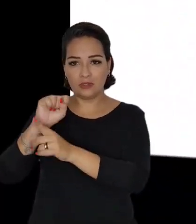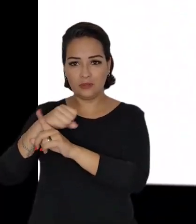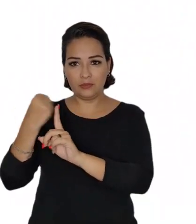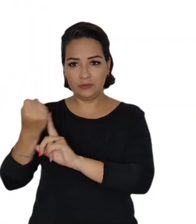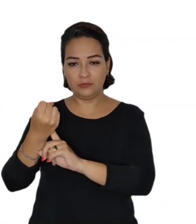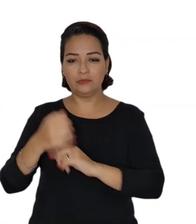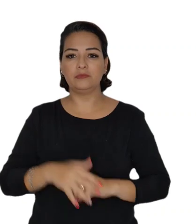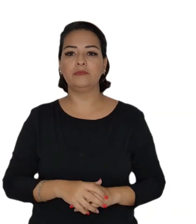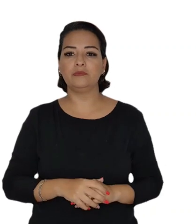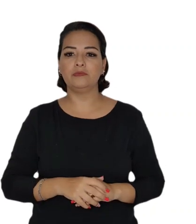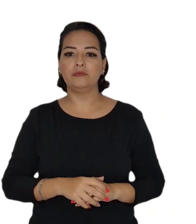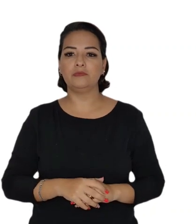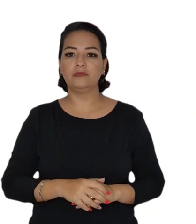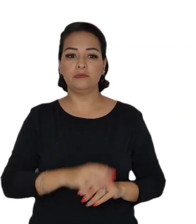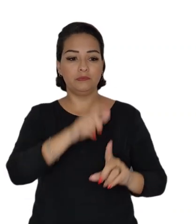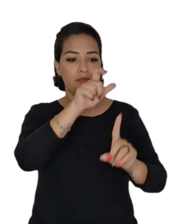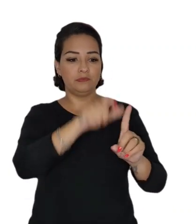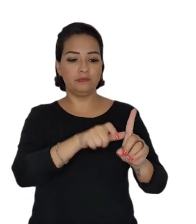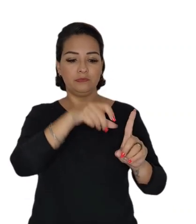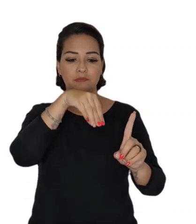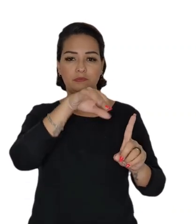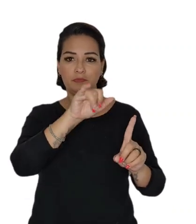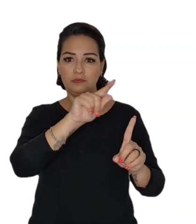Emilene Araújo, SBB